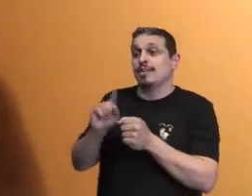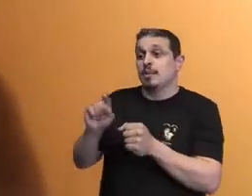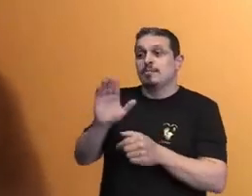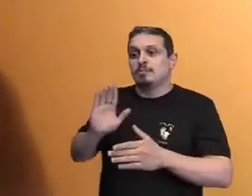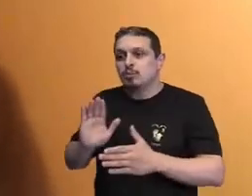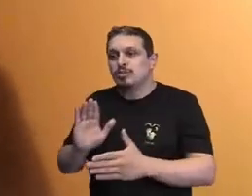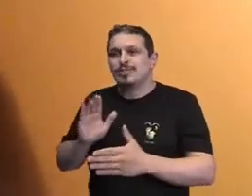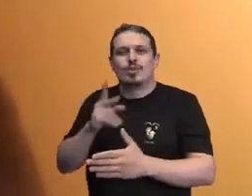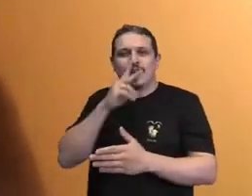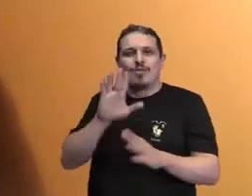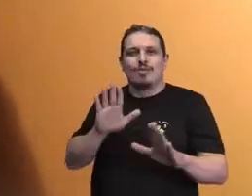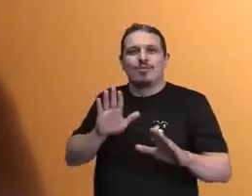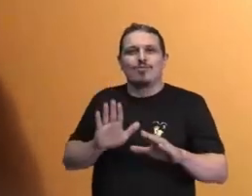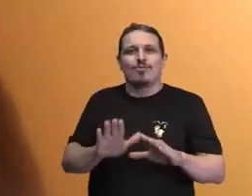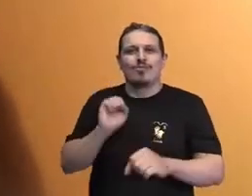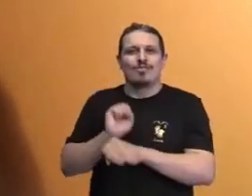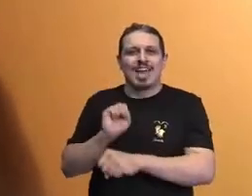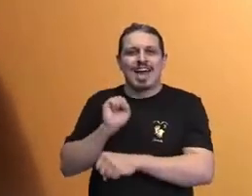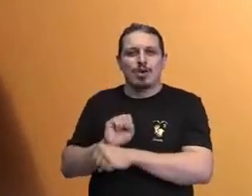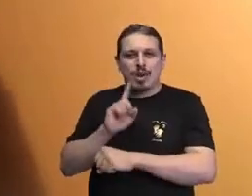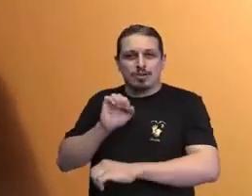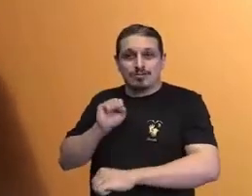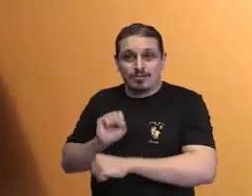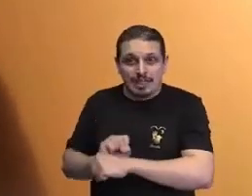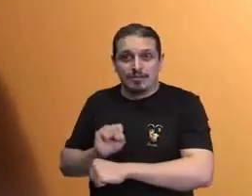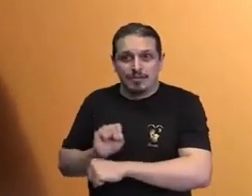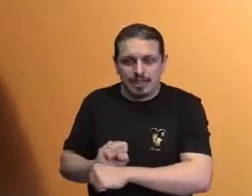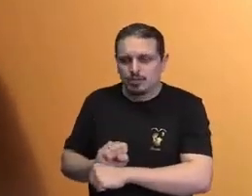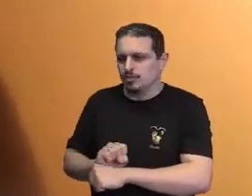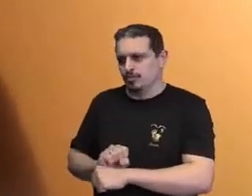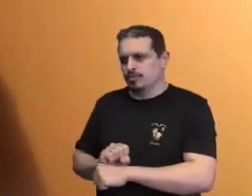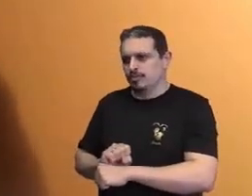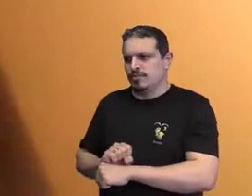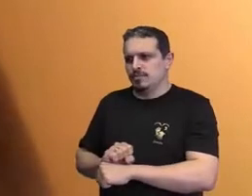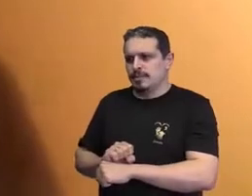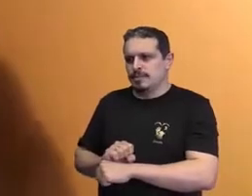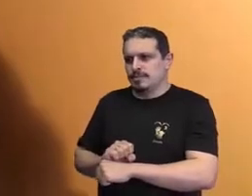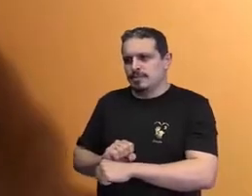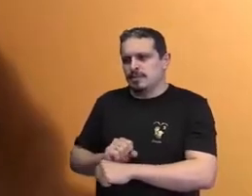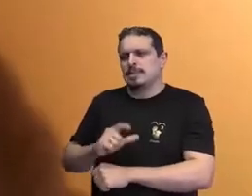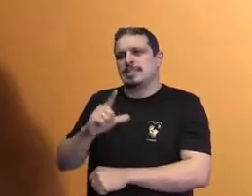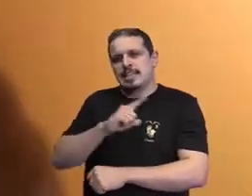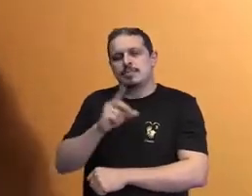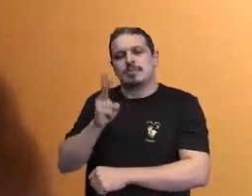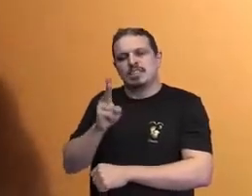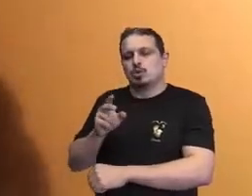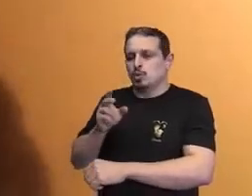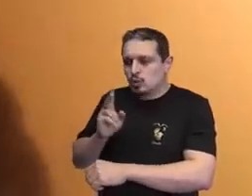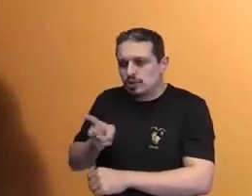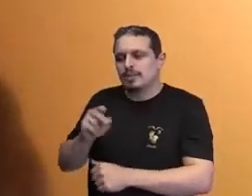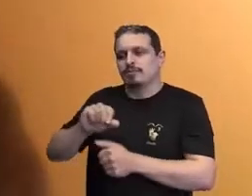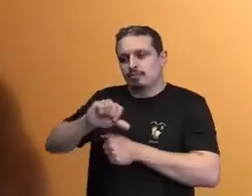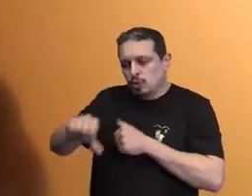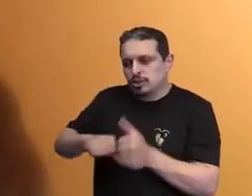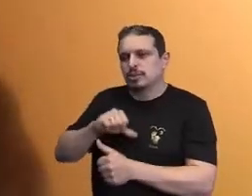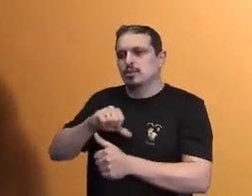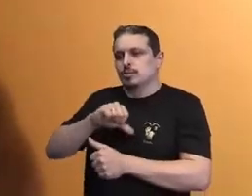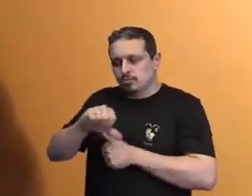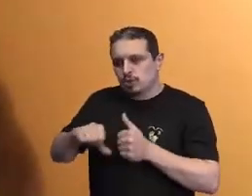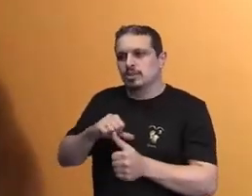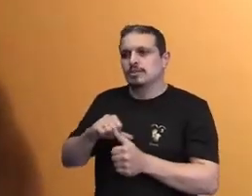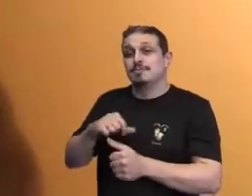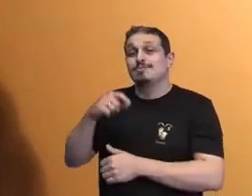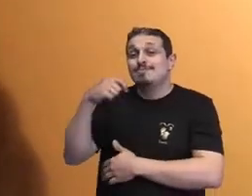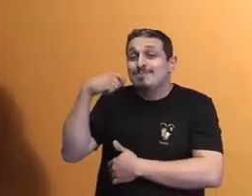é complicado, é necessário que a gente lembre que não são todas as coisas que se mudam. Uma coisa que tem de mudar é a nossa mentalidade,